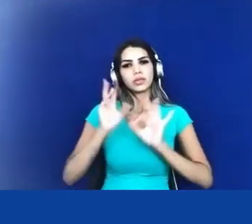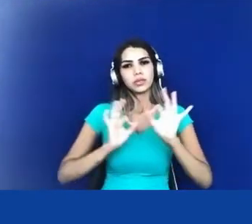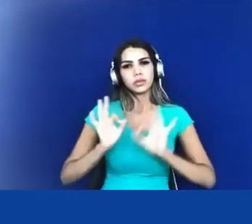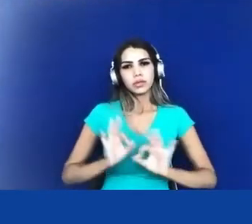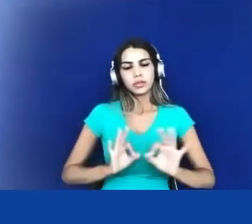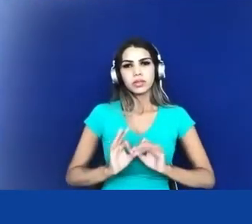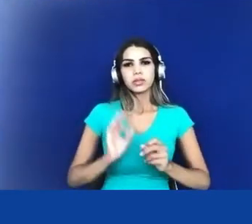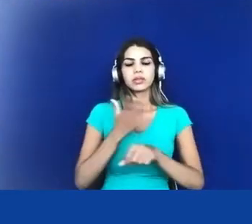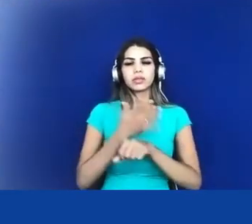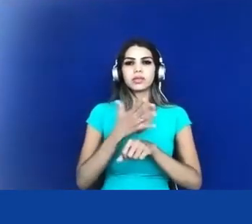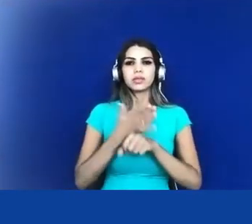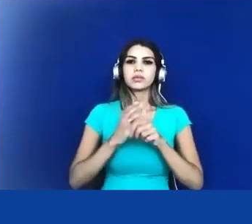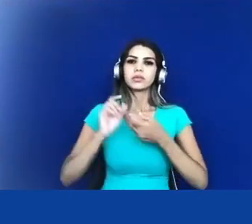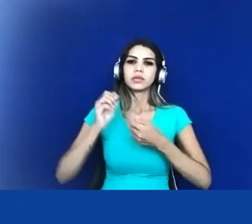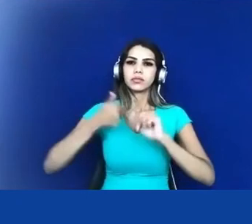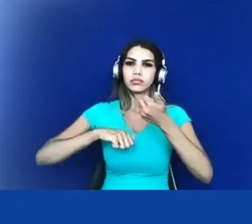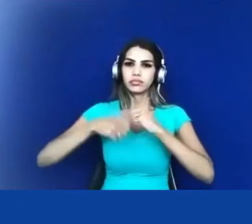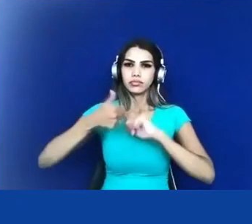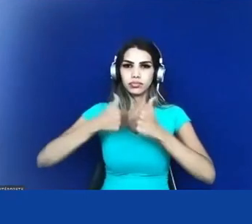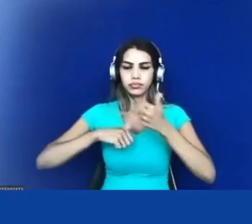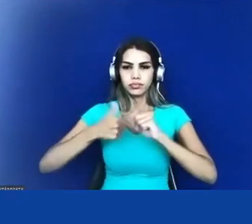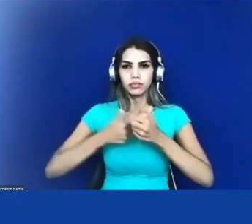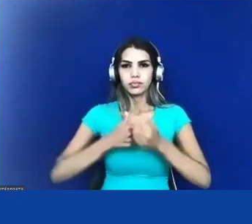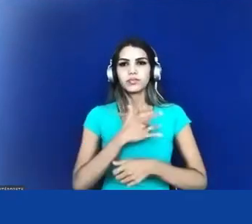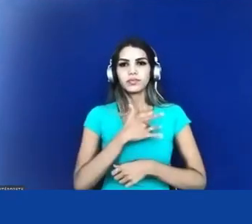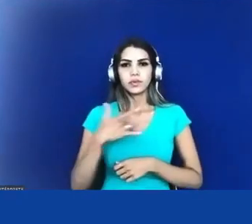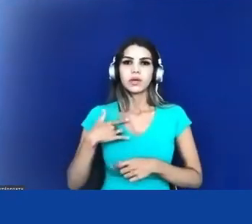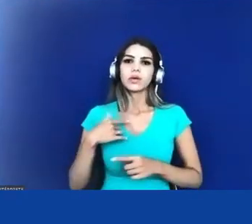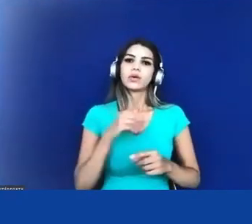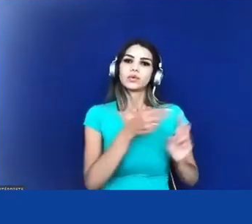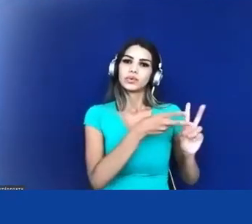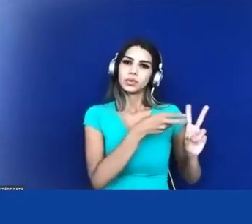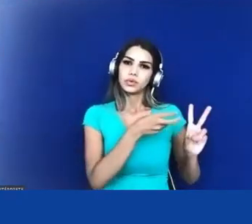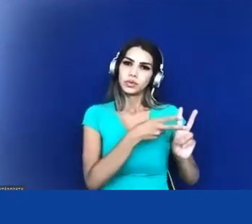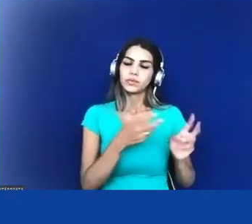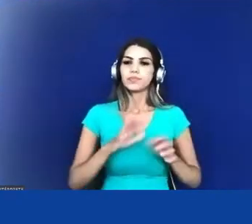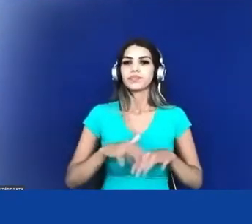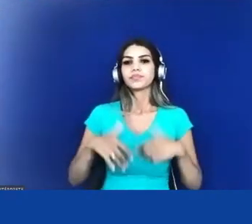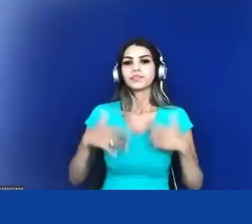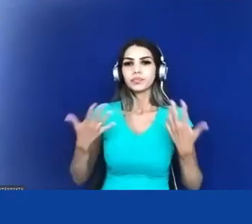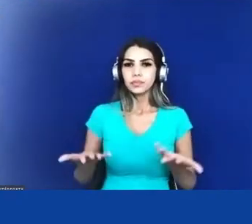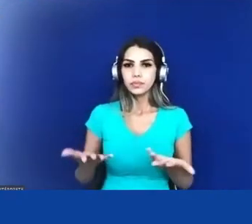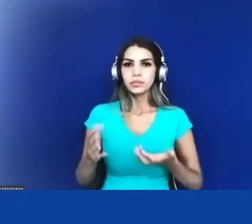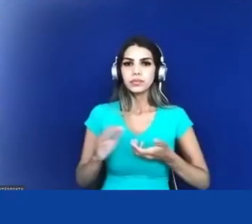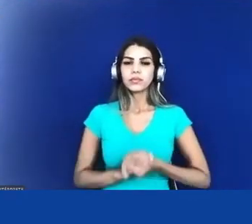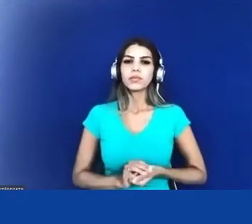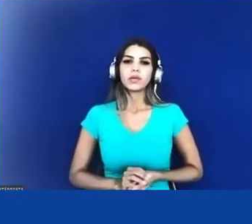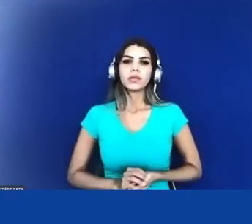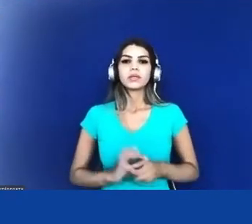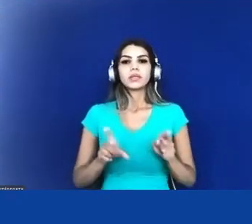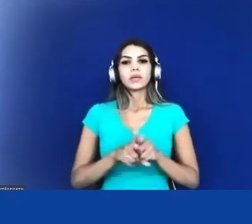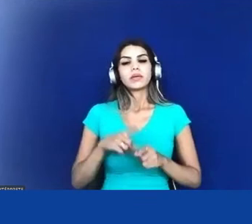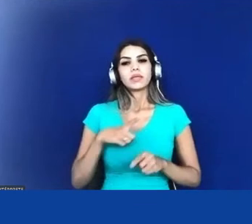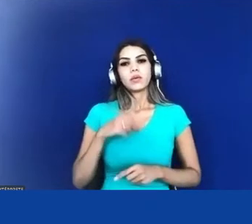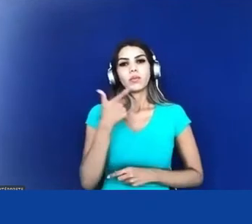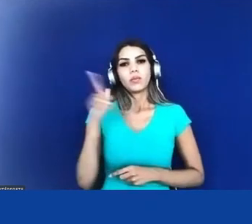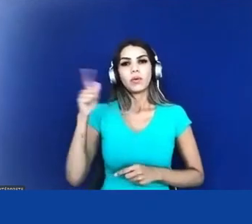né bom e aí nós tivemos dentro disso também uma outra política